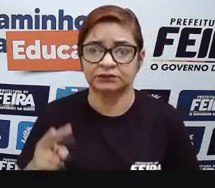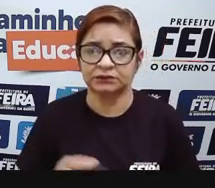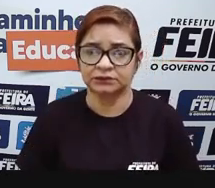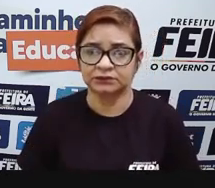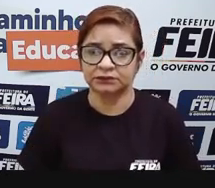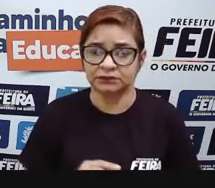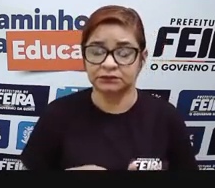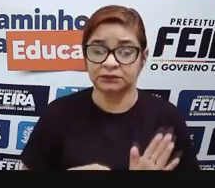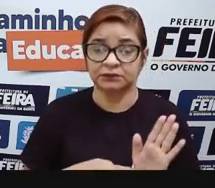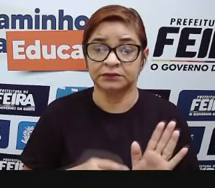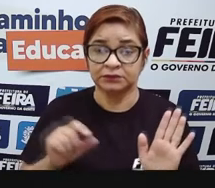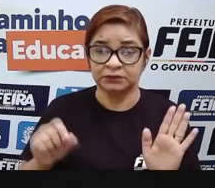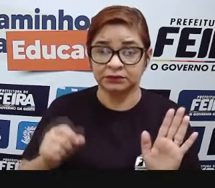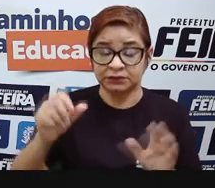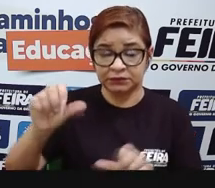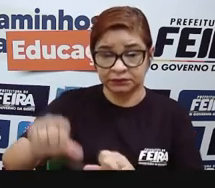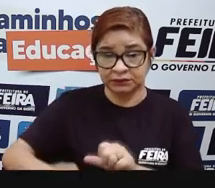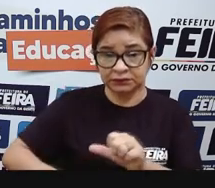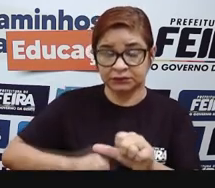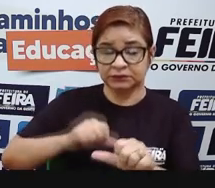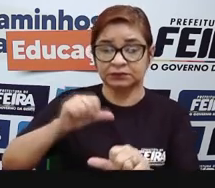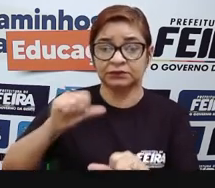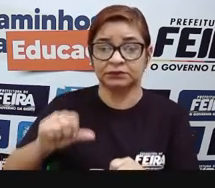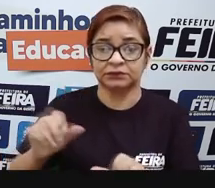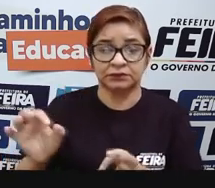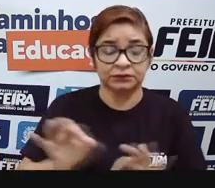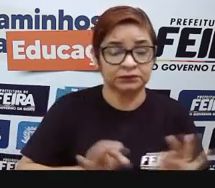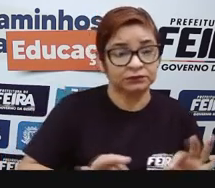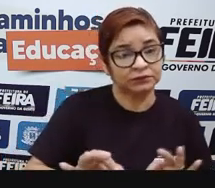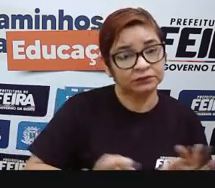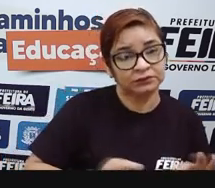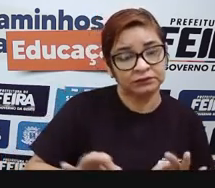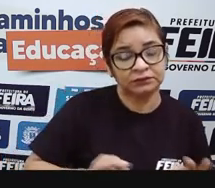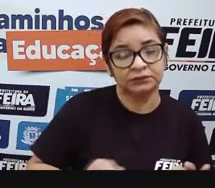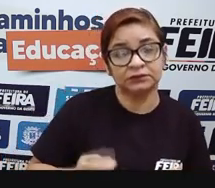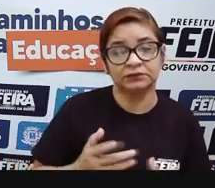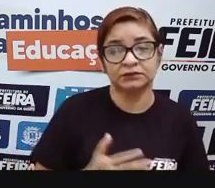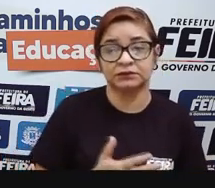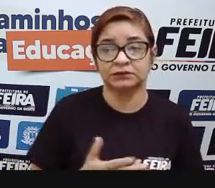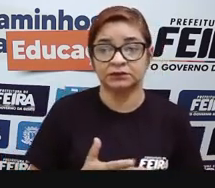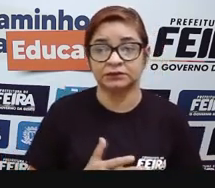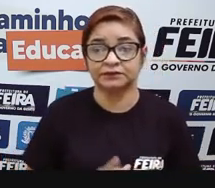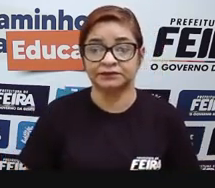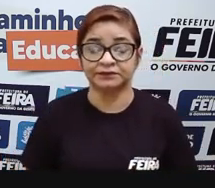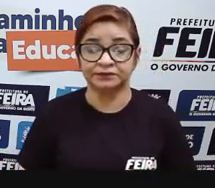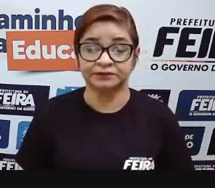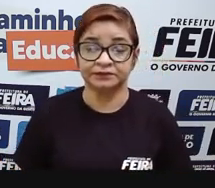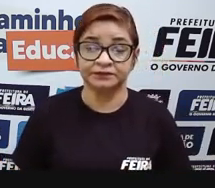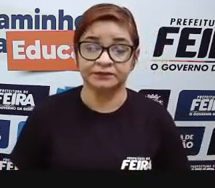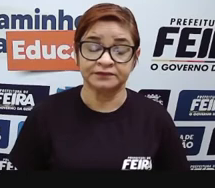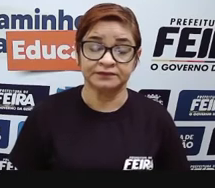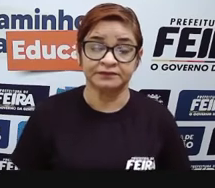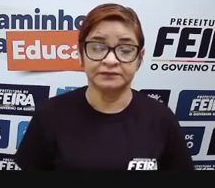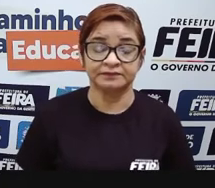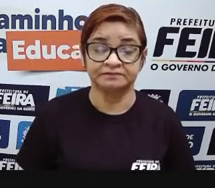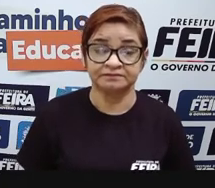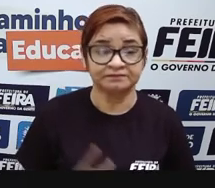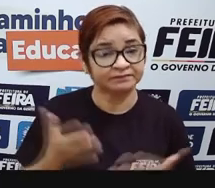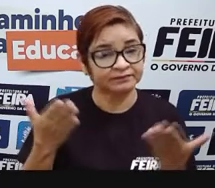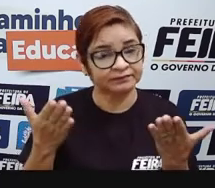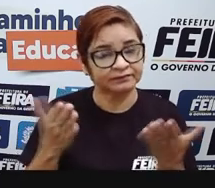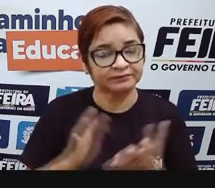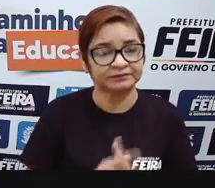fala, né, da mudança estrutural de uma parte da nossa cidade, né, e aí a gente queria saber de você qual é a sua